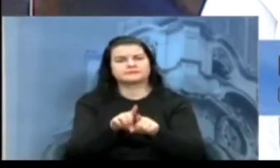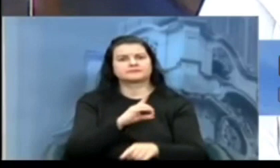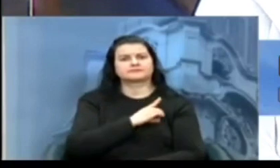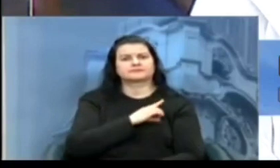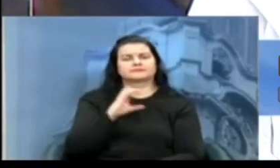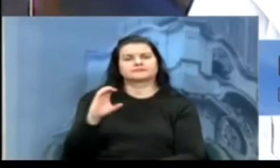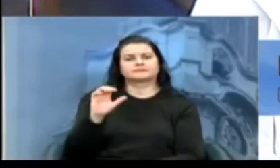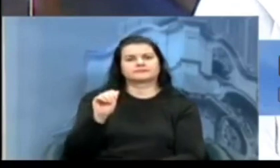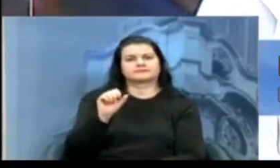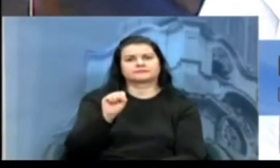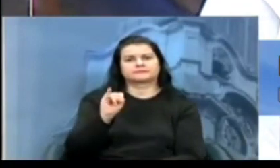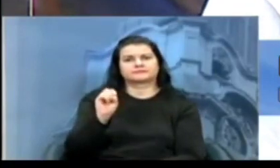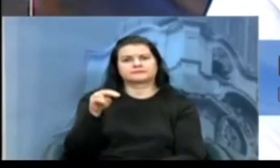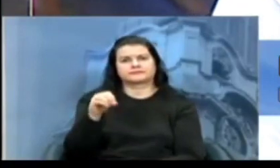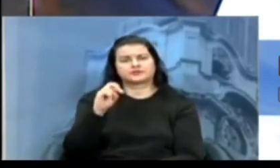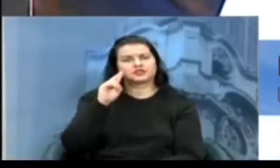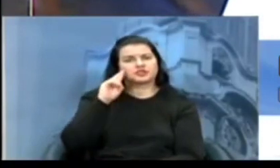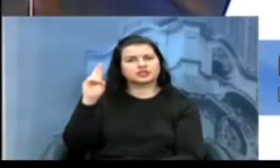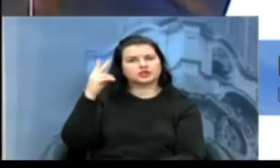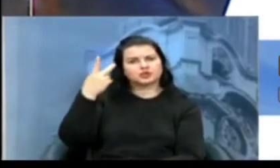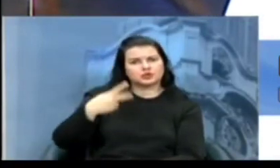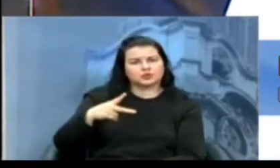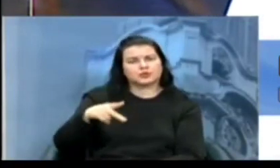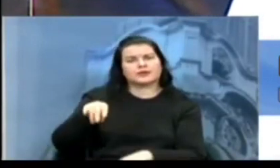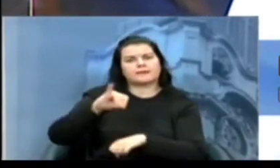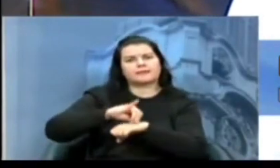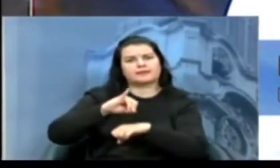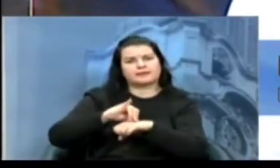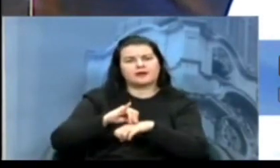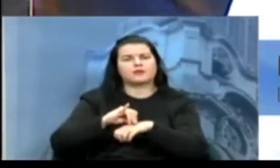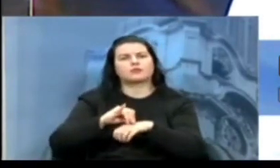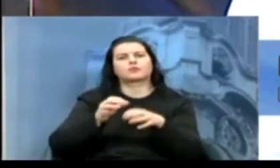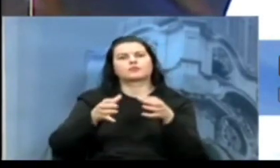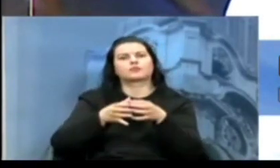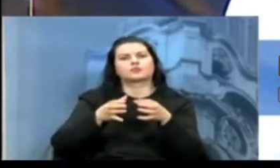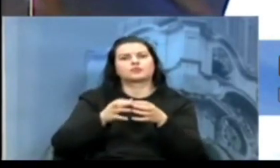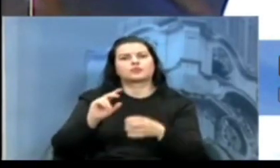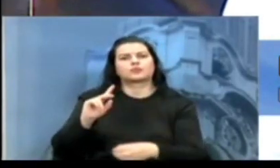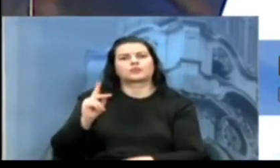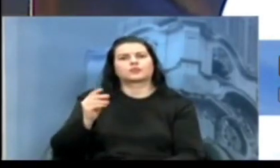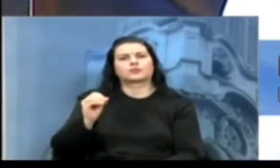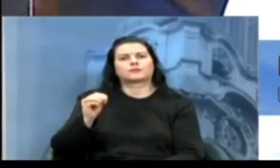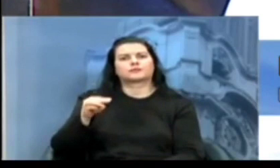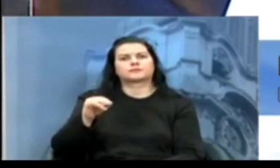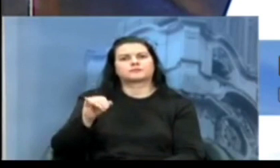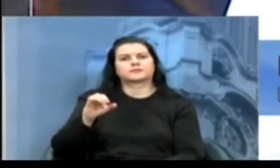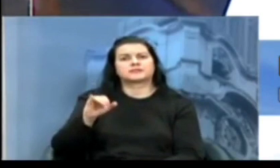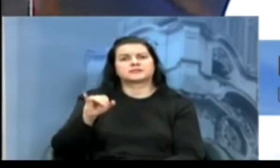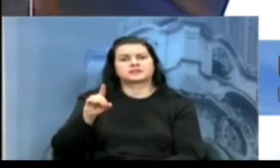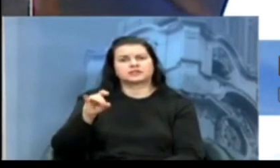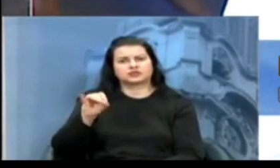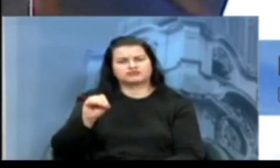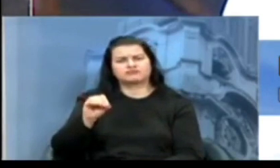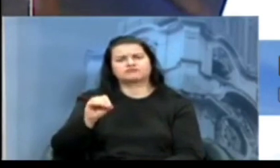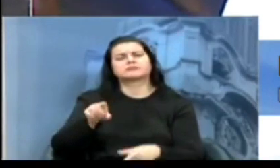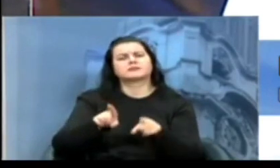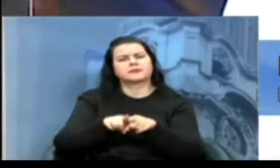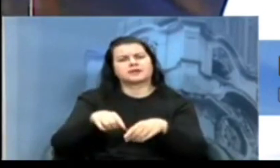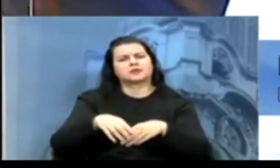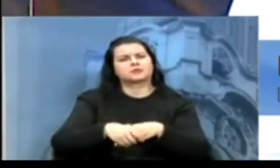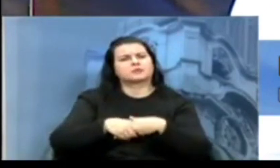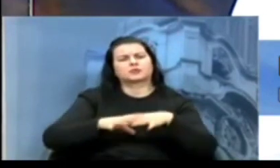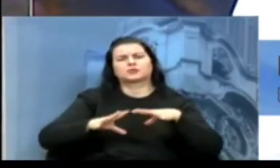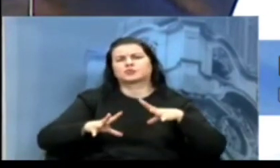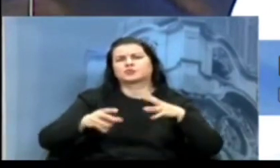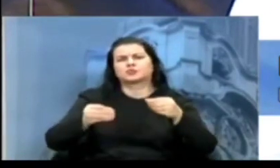diretores das divisões de homicídio da capital e metropolitana, em seus nomes cumprimento a todos os delegados e delegadas,